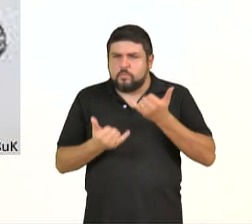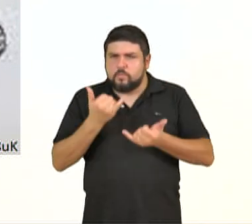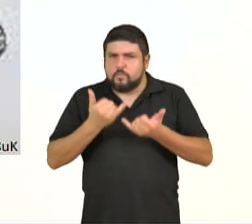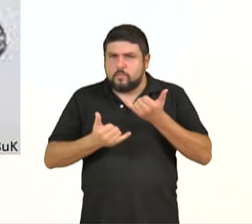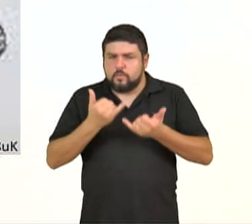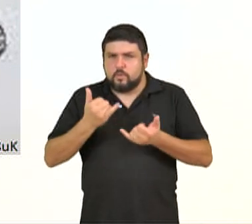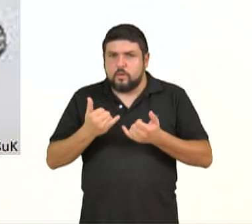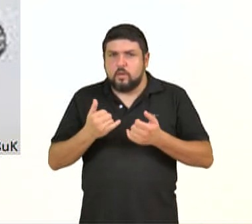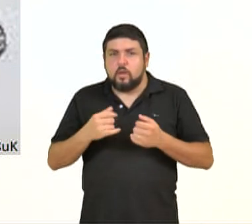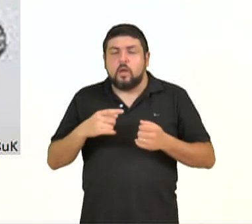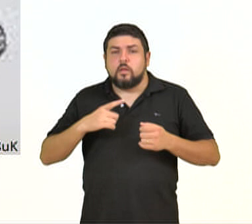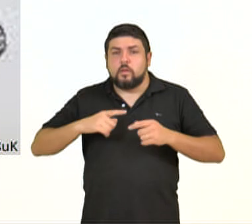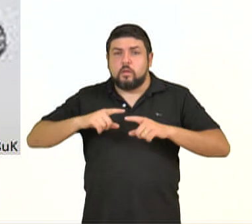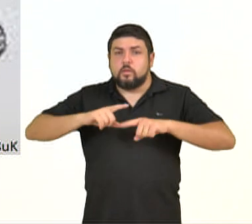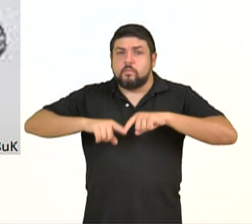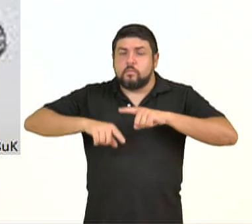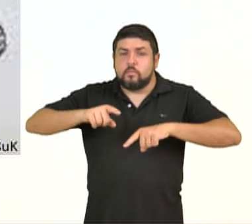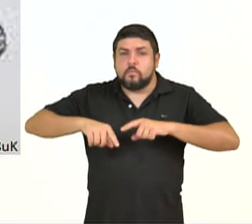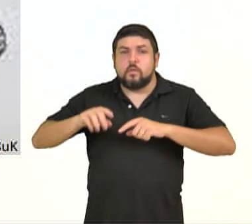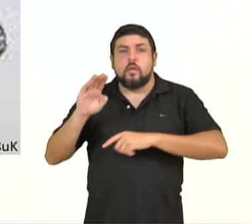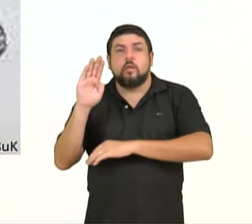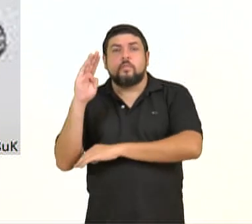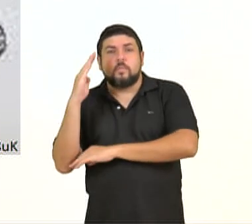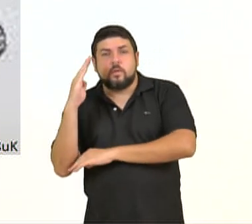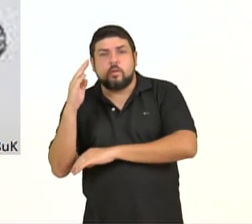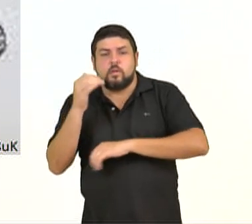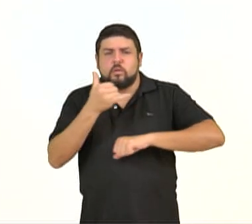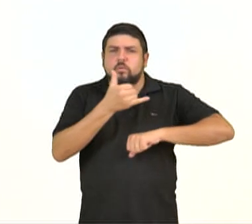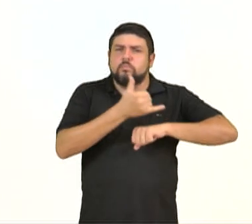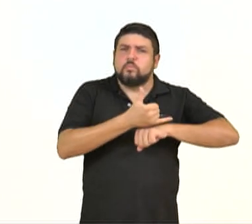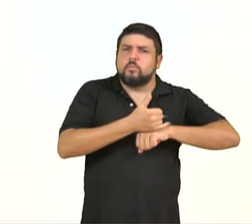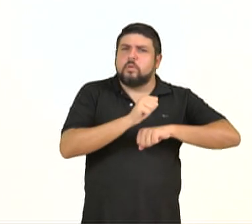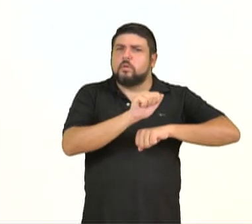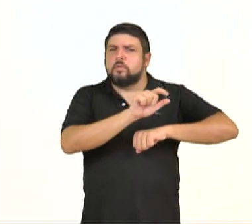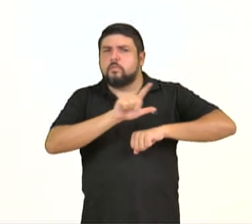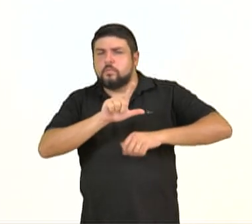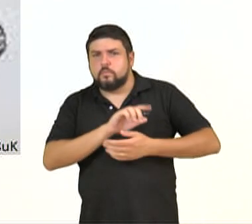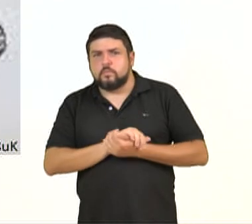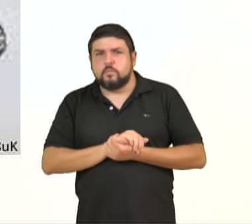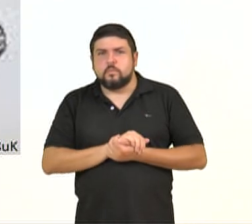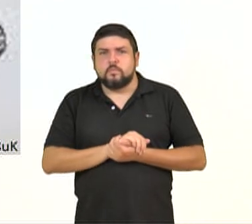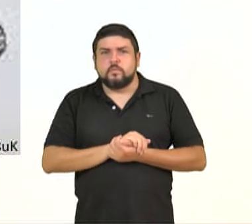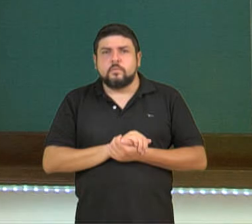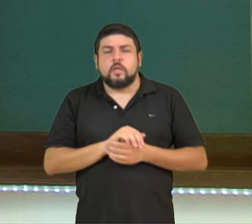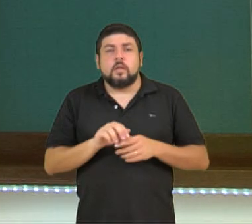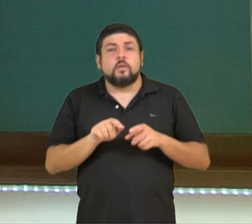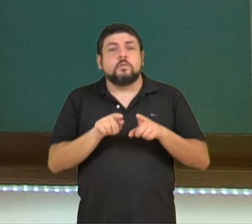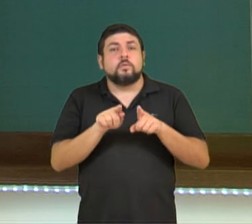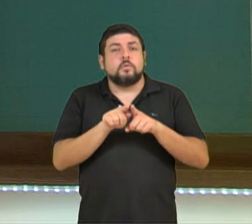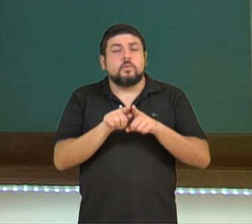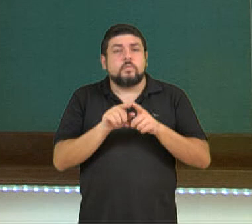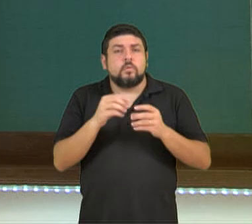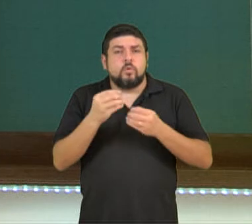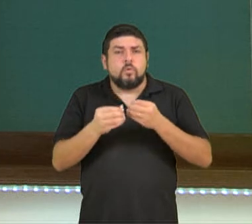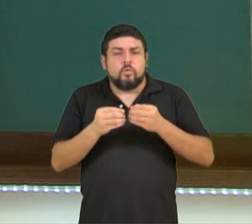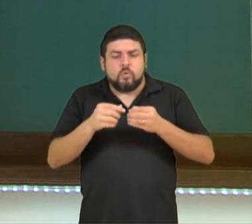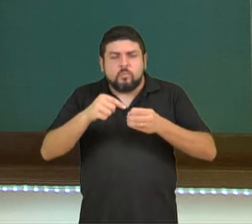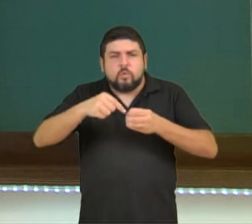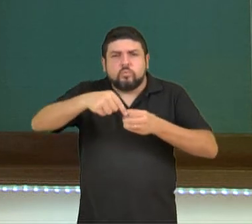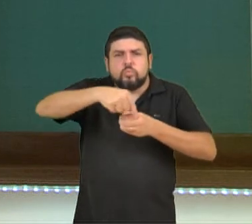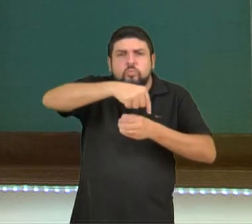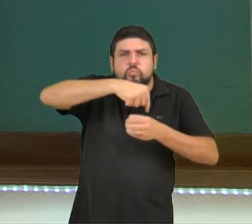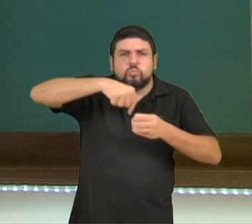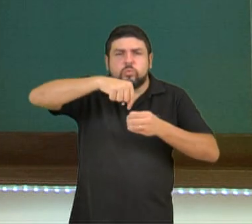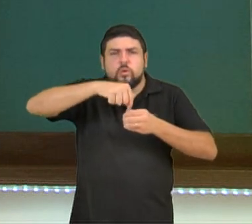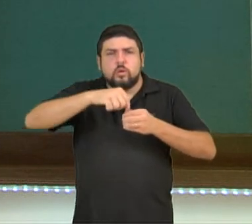tem materiais que são utilizados que são madeiras, alumínio, materiais compostos e a diferença é um pouco na questão da sua circunferência, né? A softball